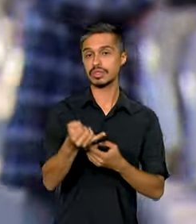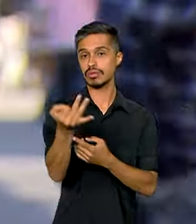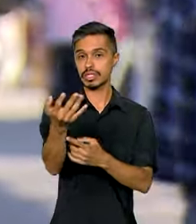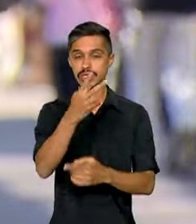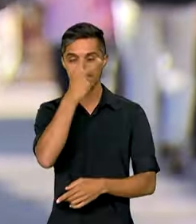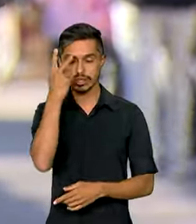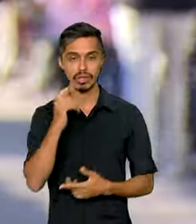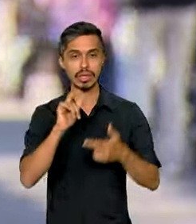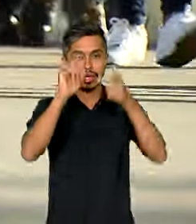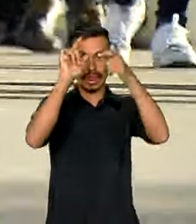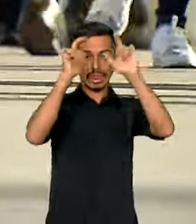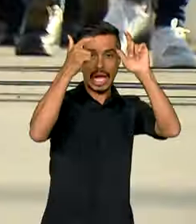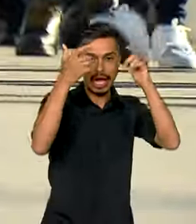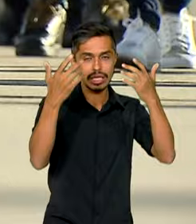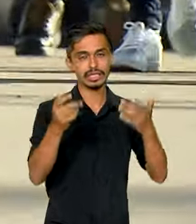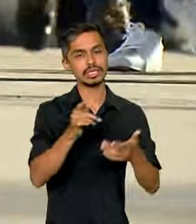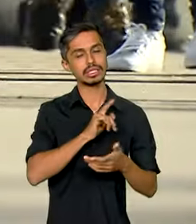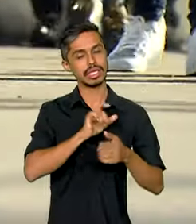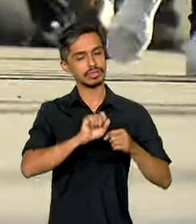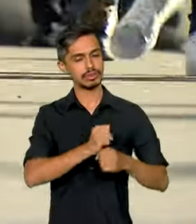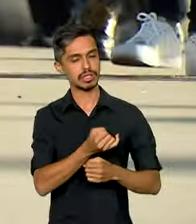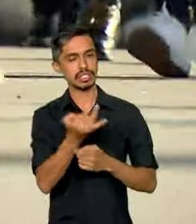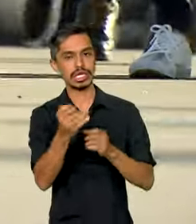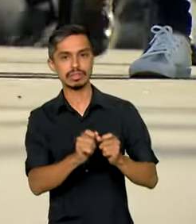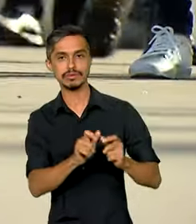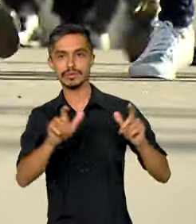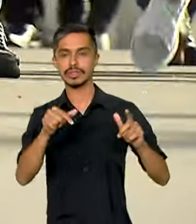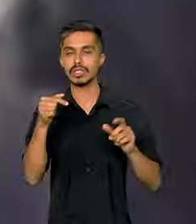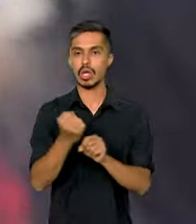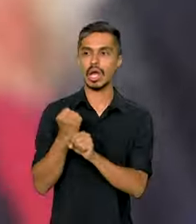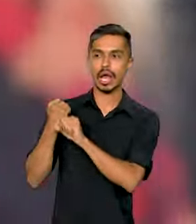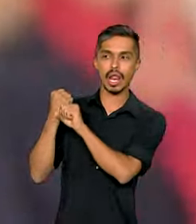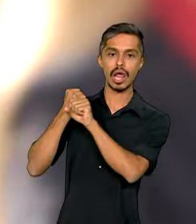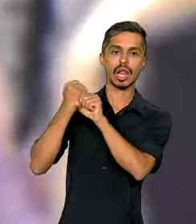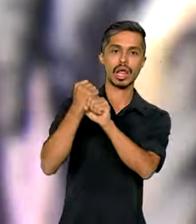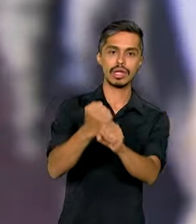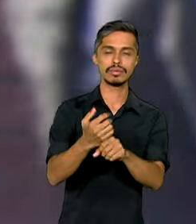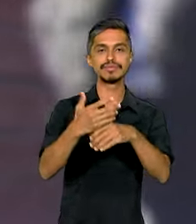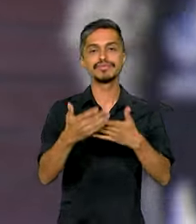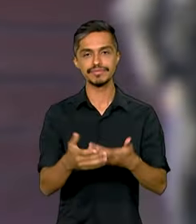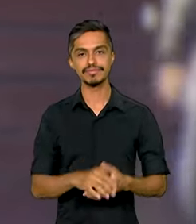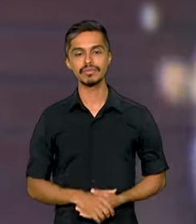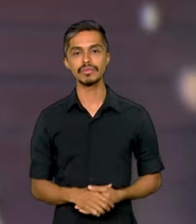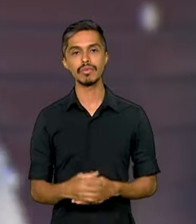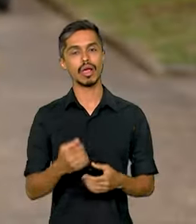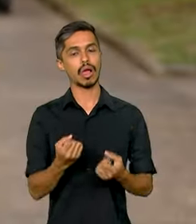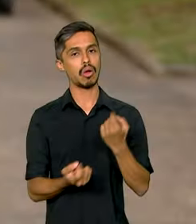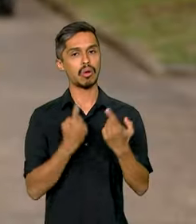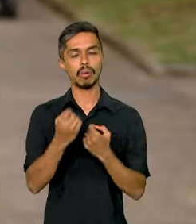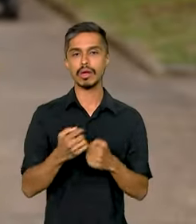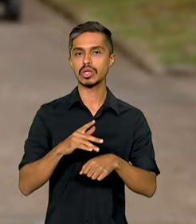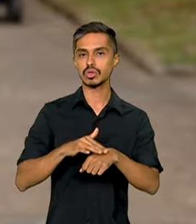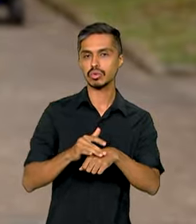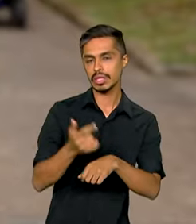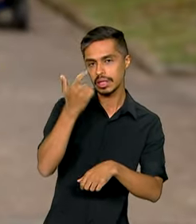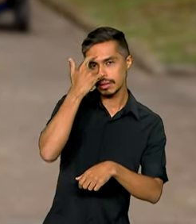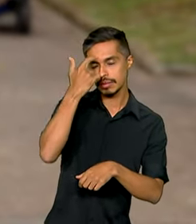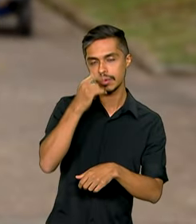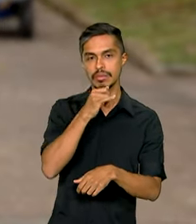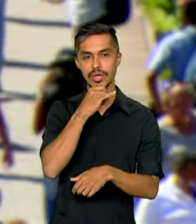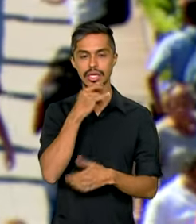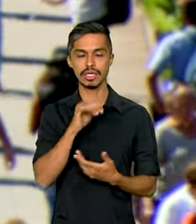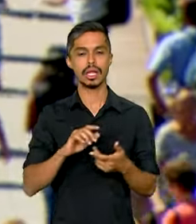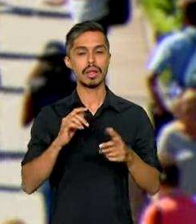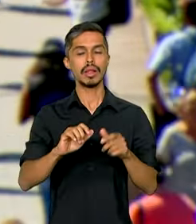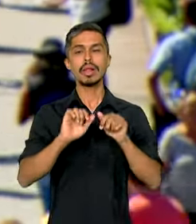com transtornos mentais tem crescido nos últimos anos. Algumas doenças mentais, como transtornos de